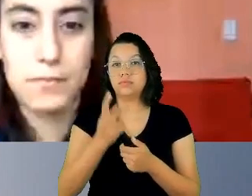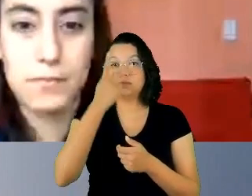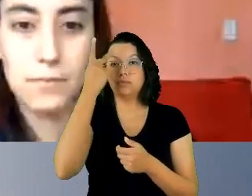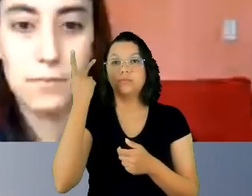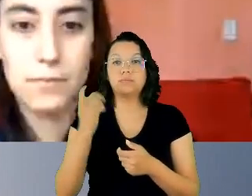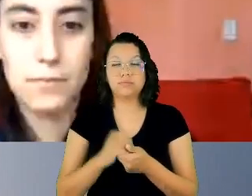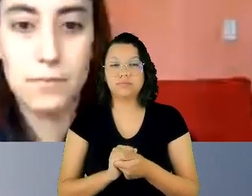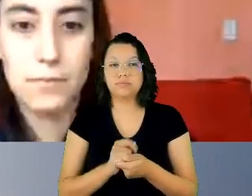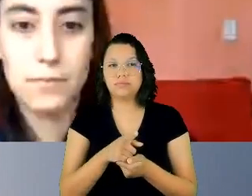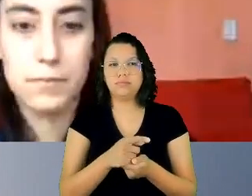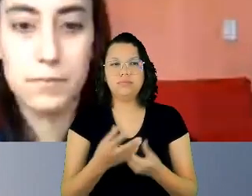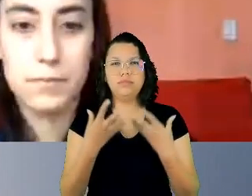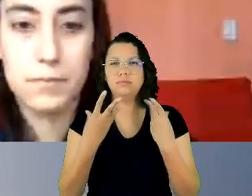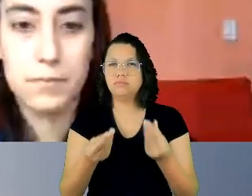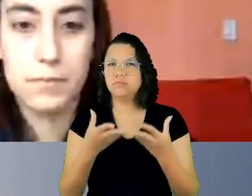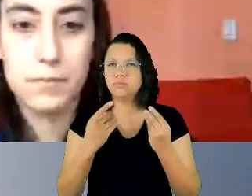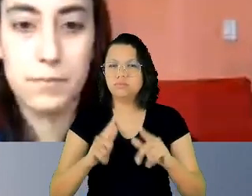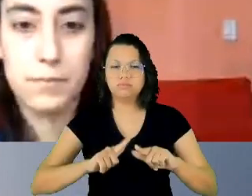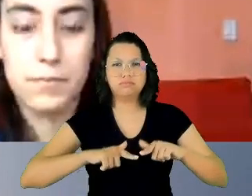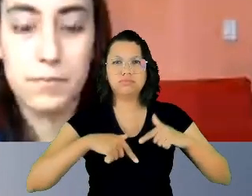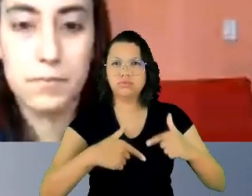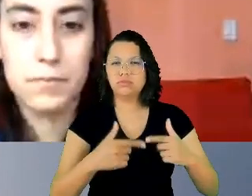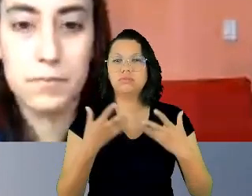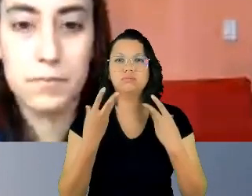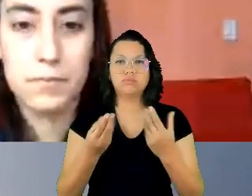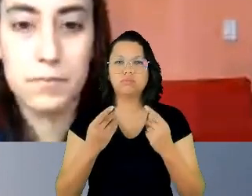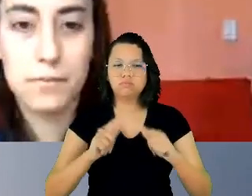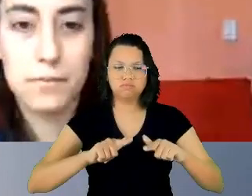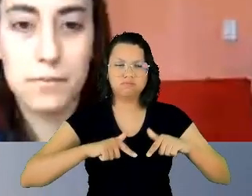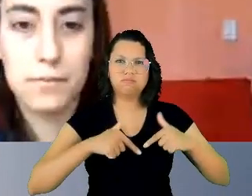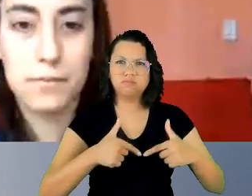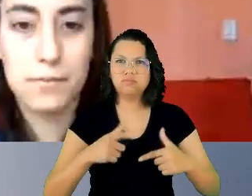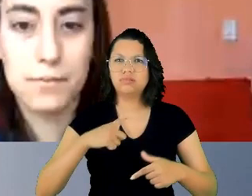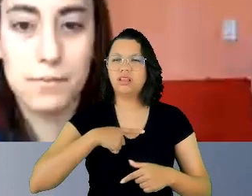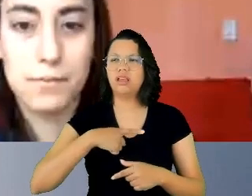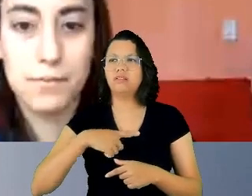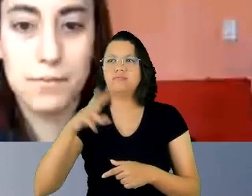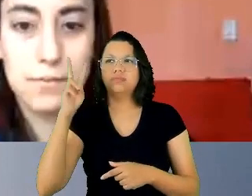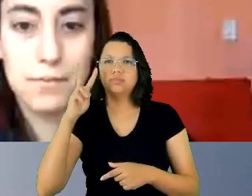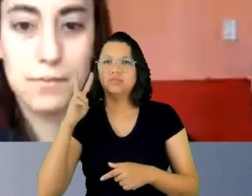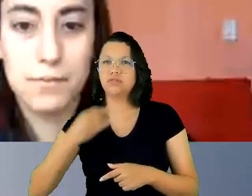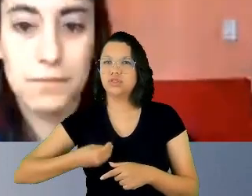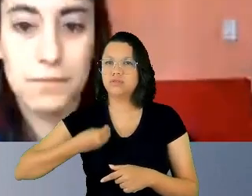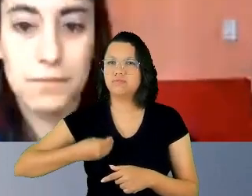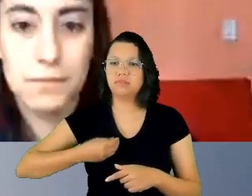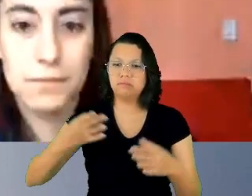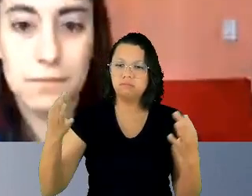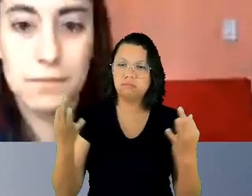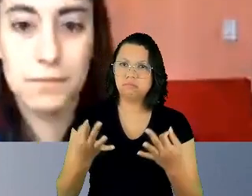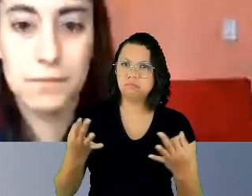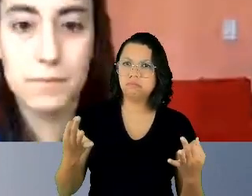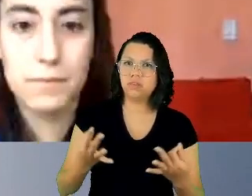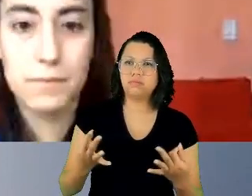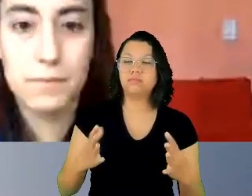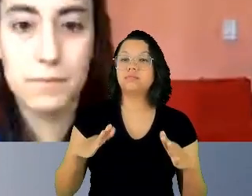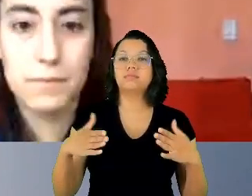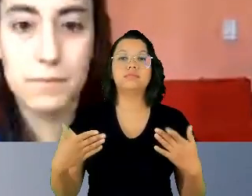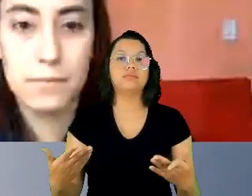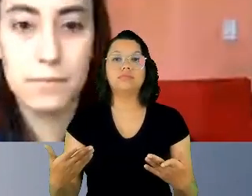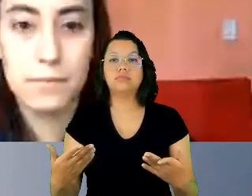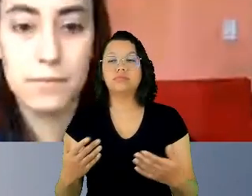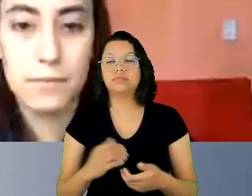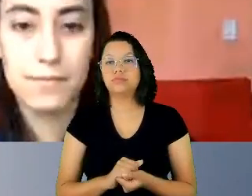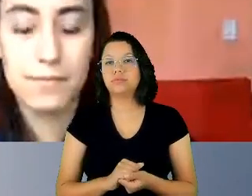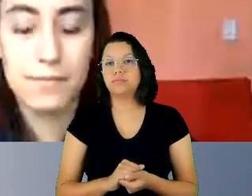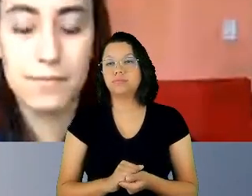pessoa muito batalhadora, que tem uma história de vida incrível. Então, muito obrigado por ter aceitado esse convite